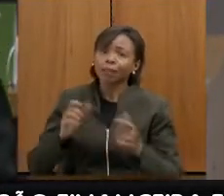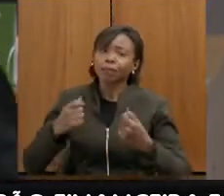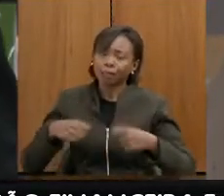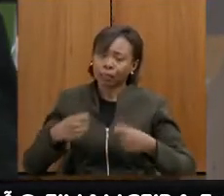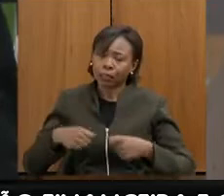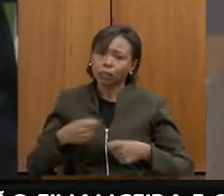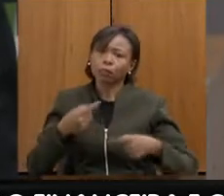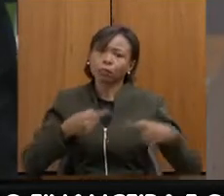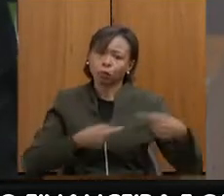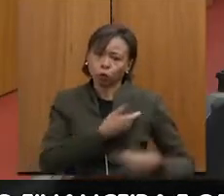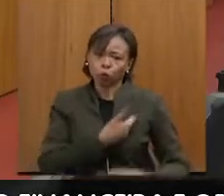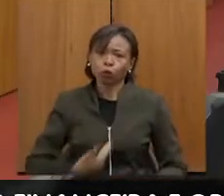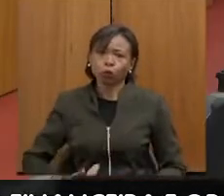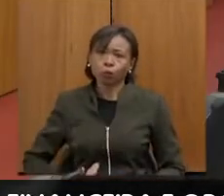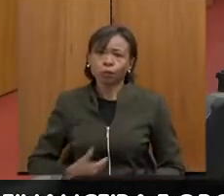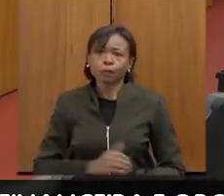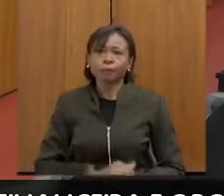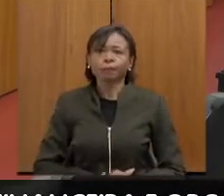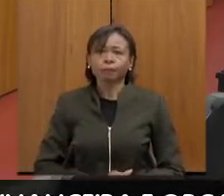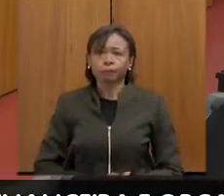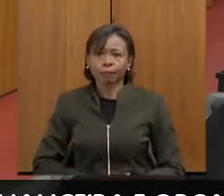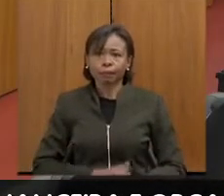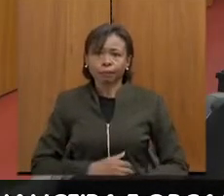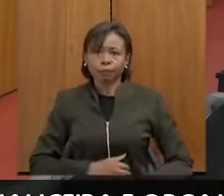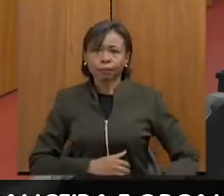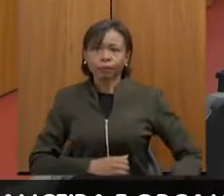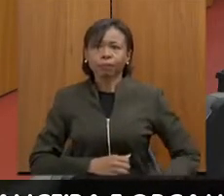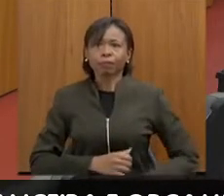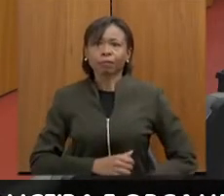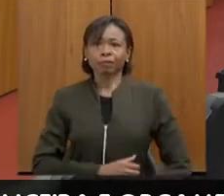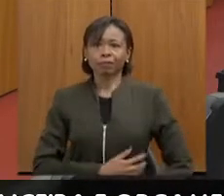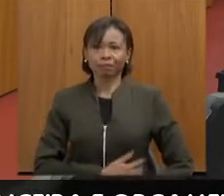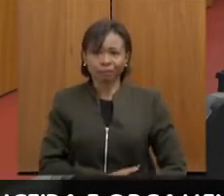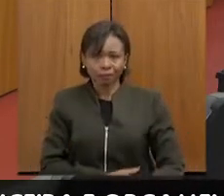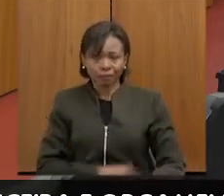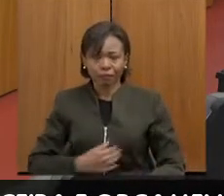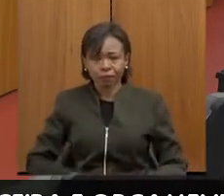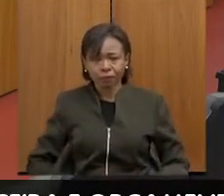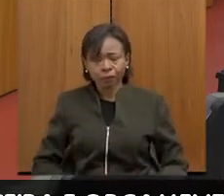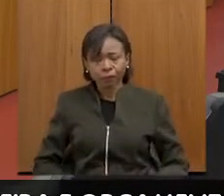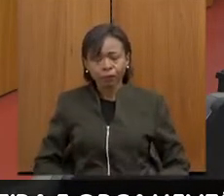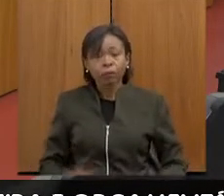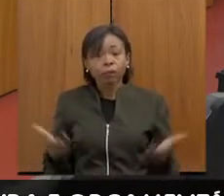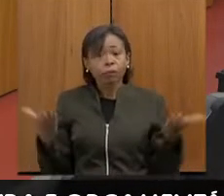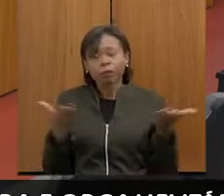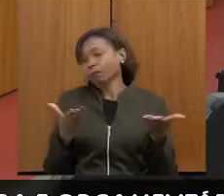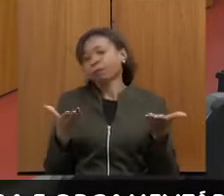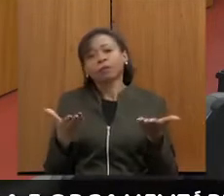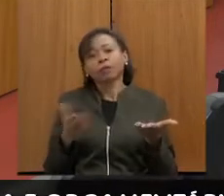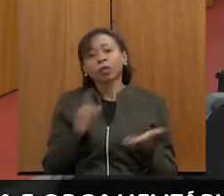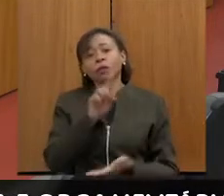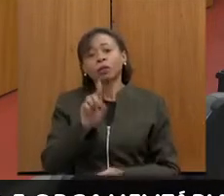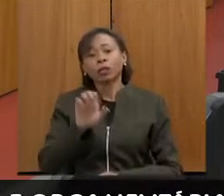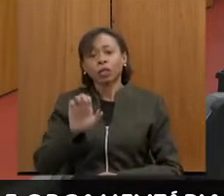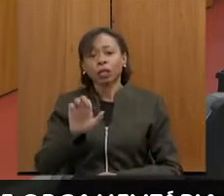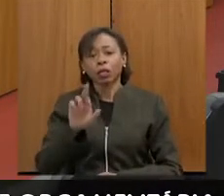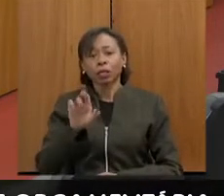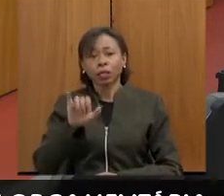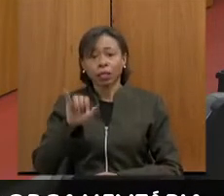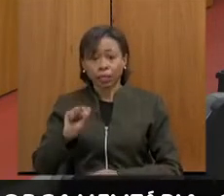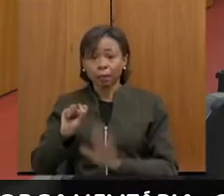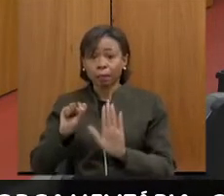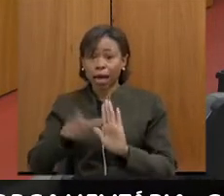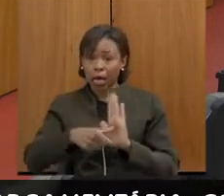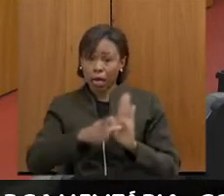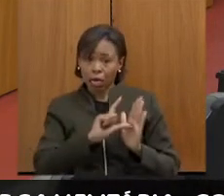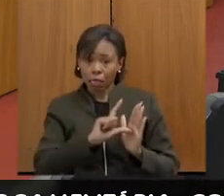presidente. Obrigado. Ok, muito obrigado. Passo a palavra para o Zé Reis, mas antes, registro a presença virtual do deputado Charles Santos